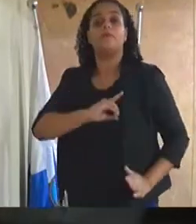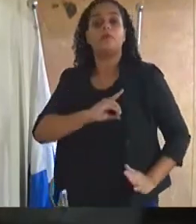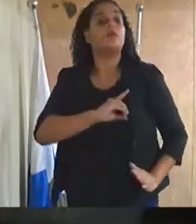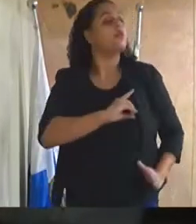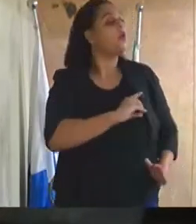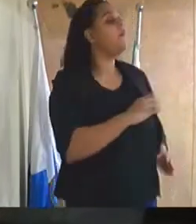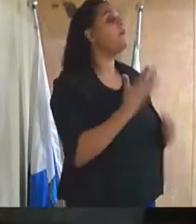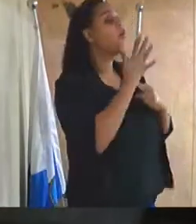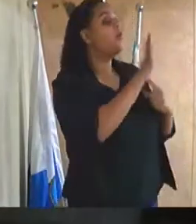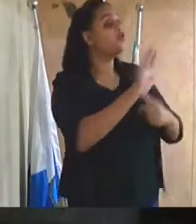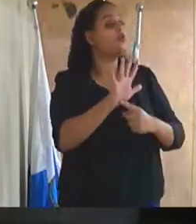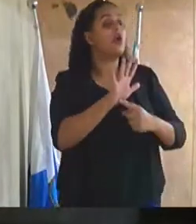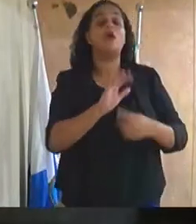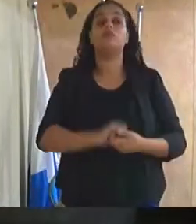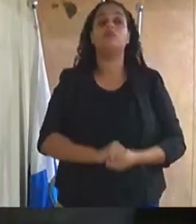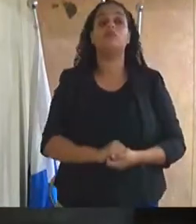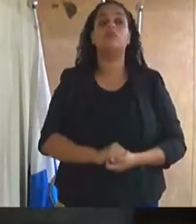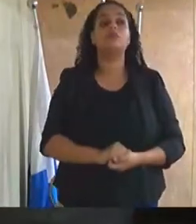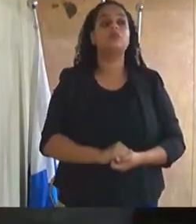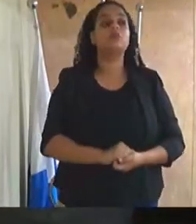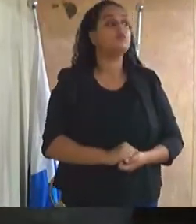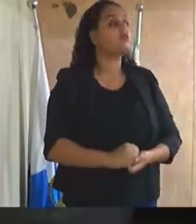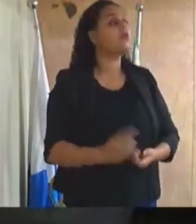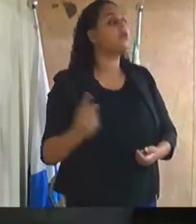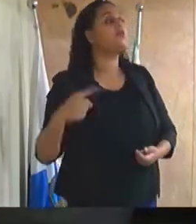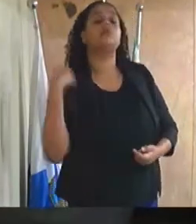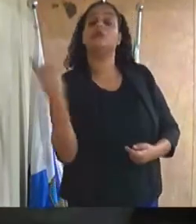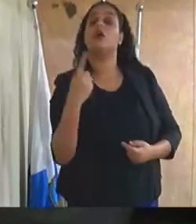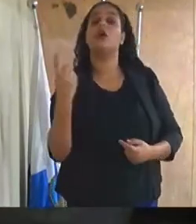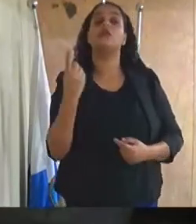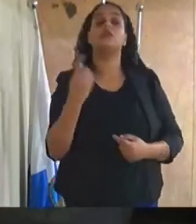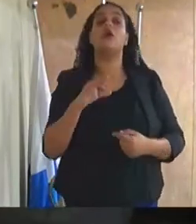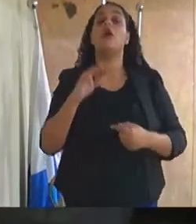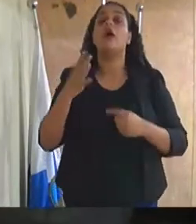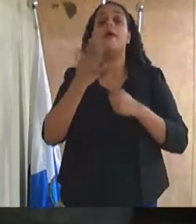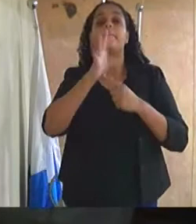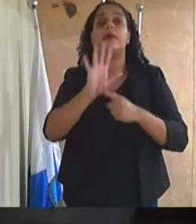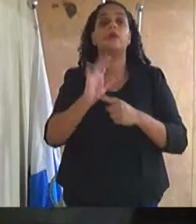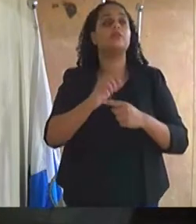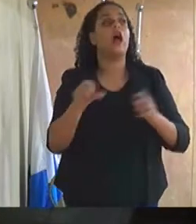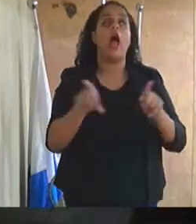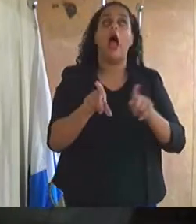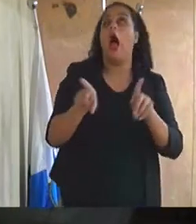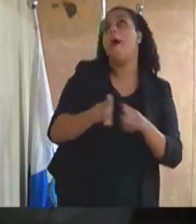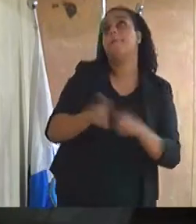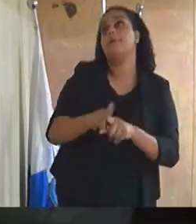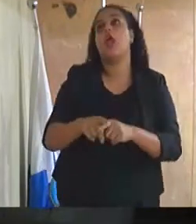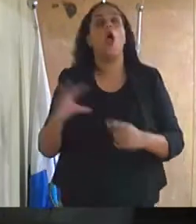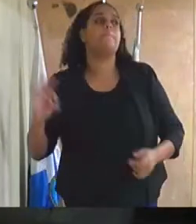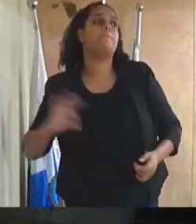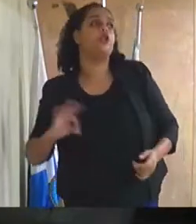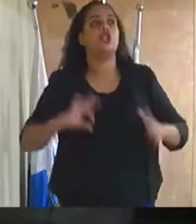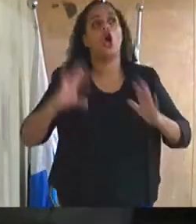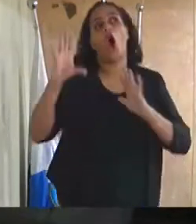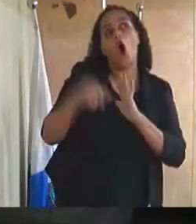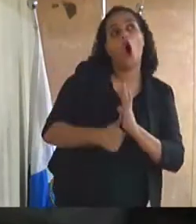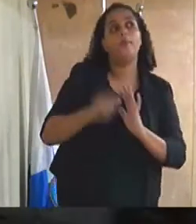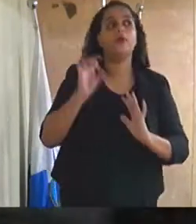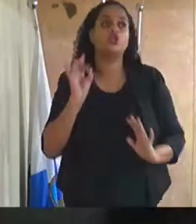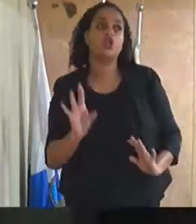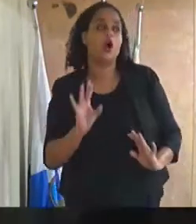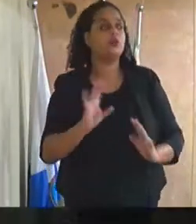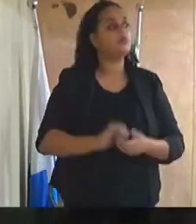e sair nessas imprensas sensacionalistas que o polícia errou mais uma vez, é só isso que eu quero lhe dizer.